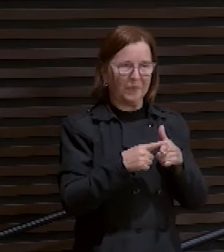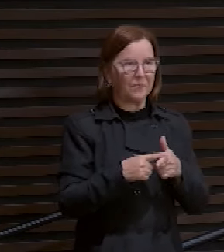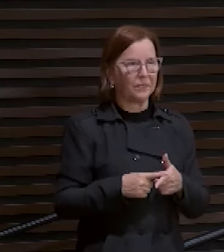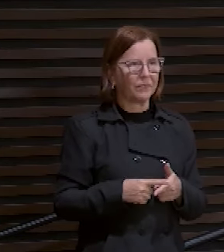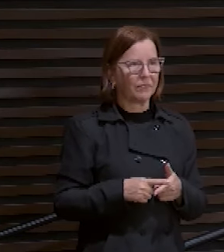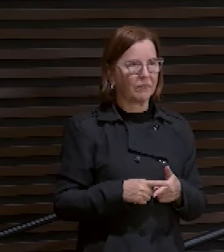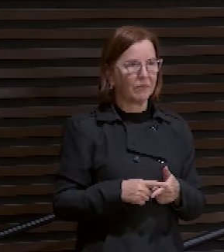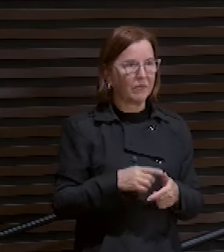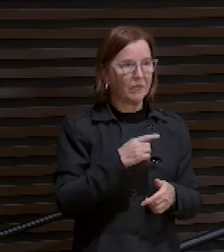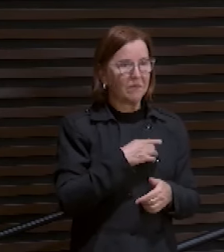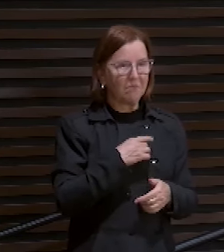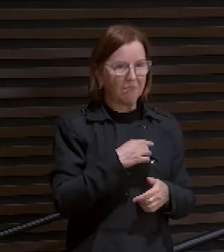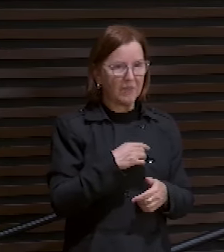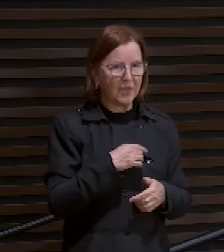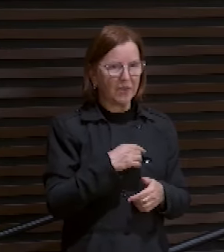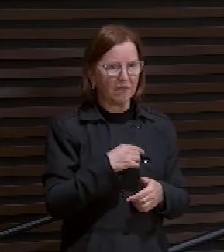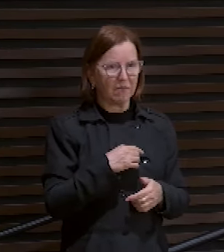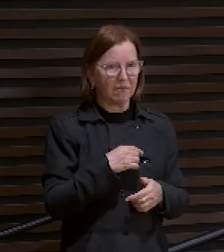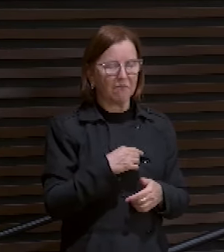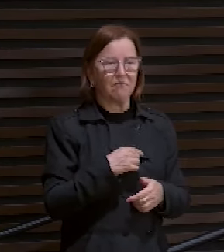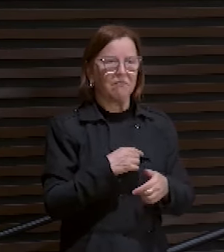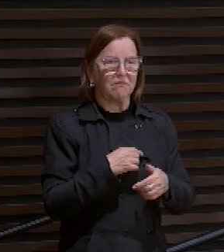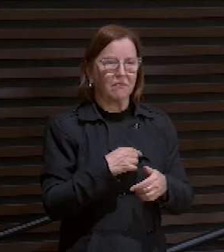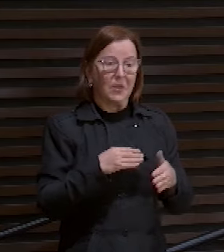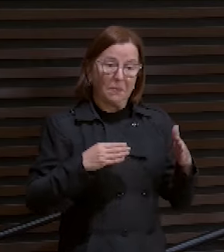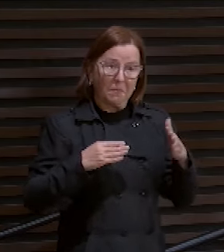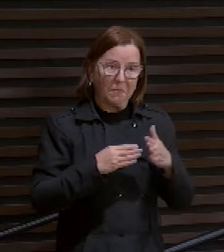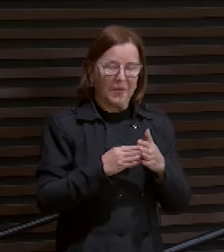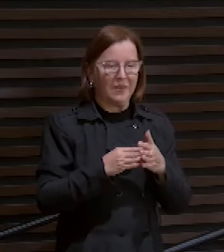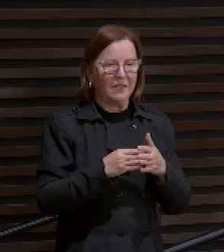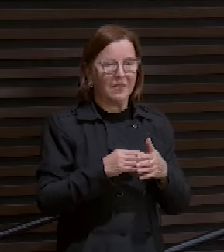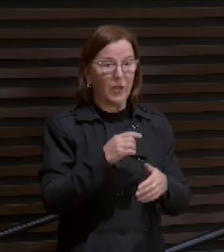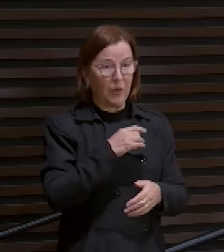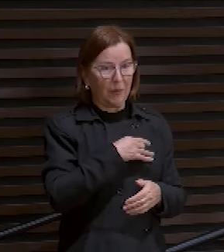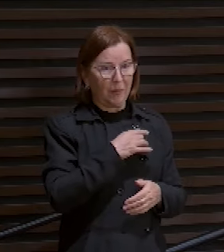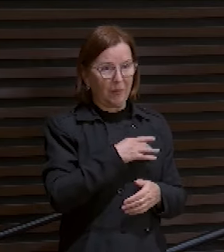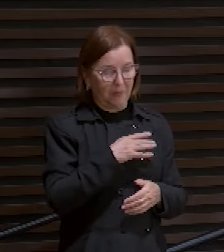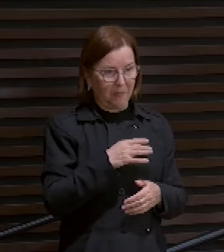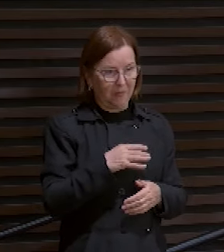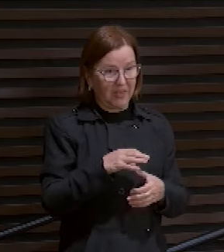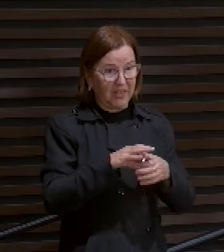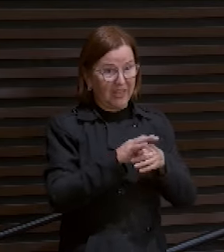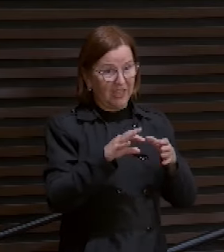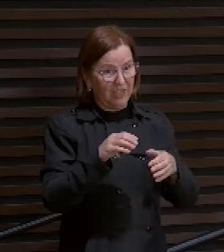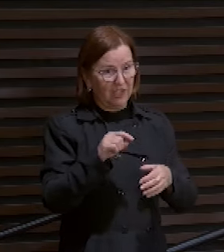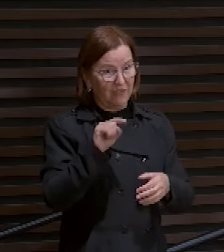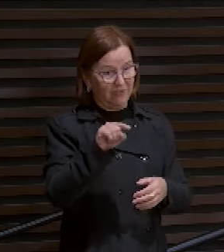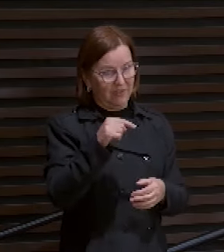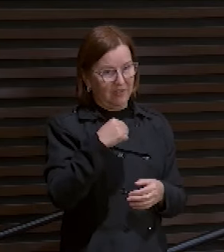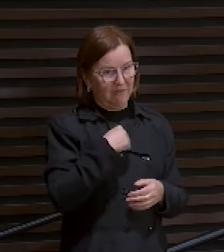O medo é que vai paralisar. O medo é o vai deixar eu e você,